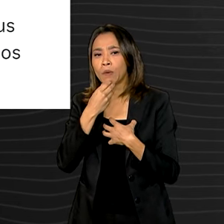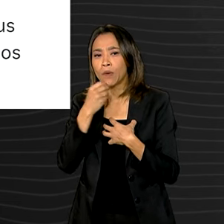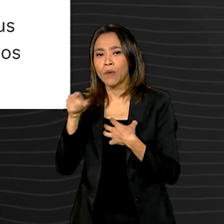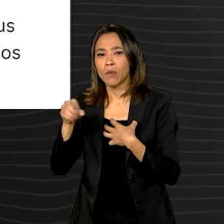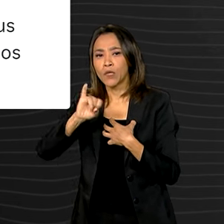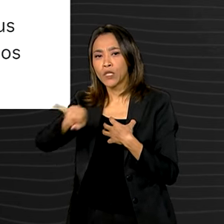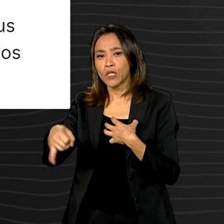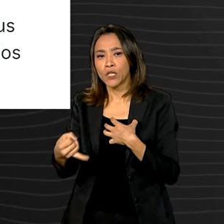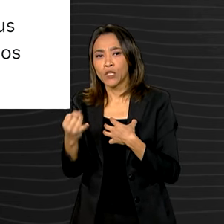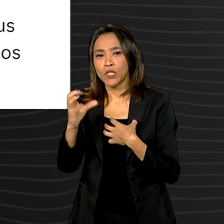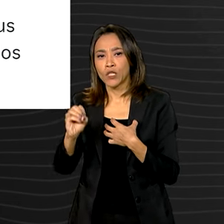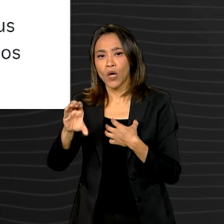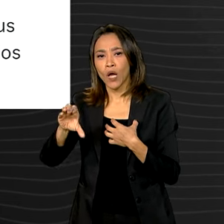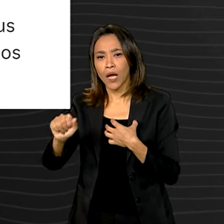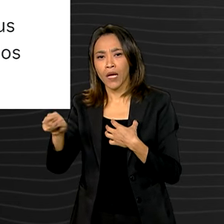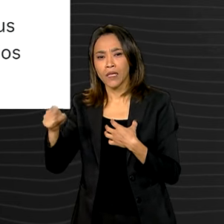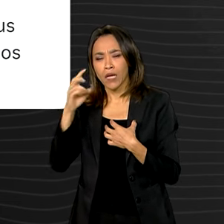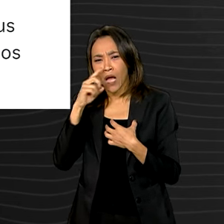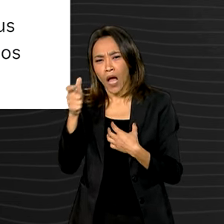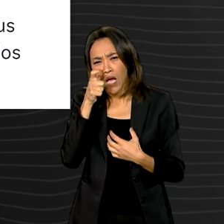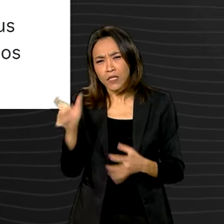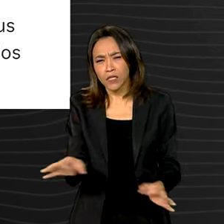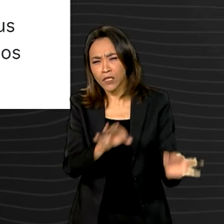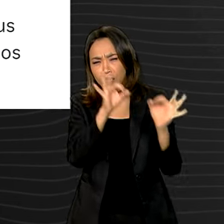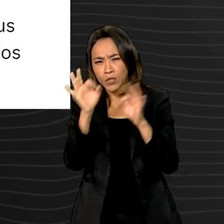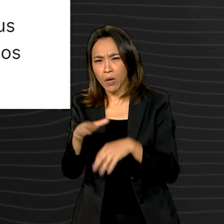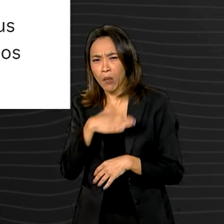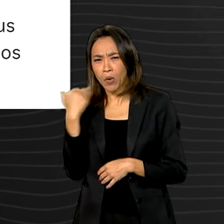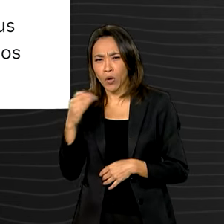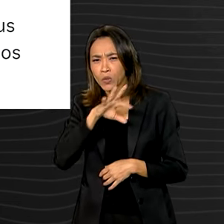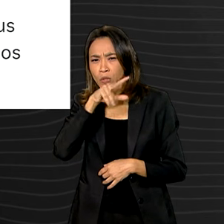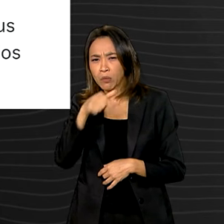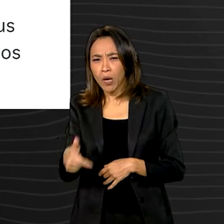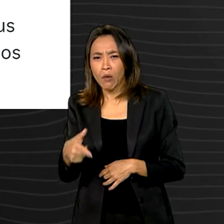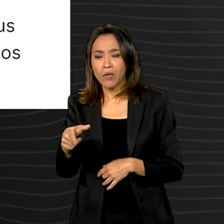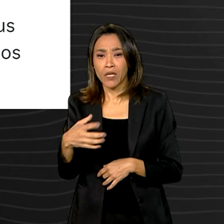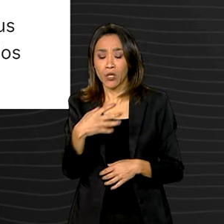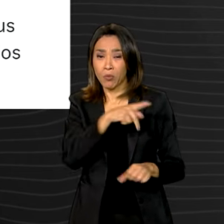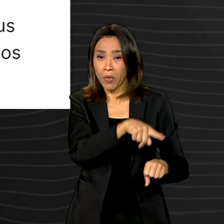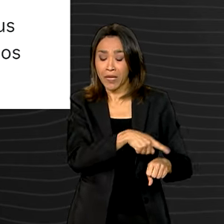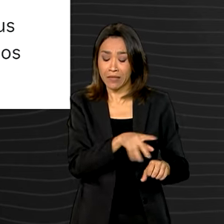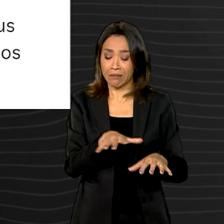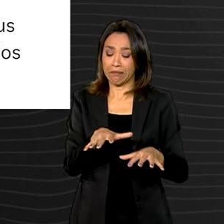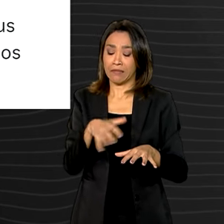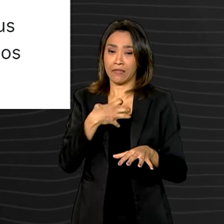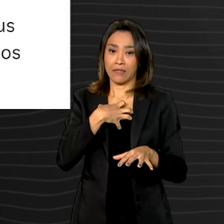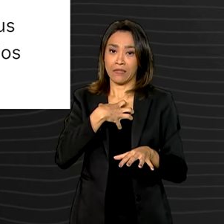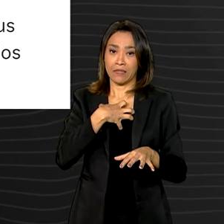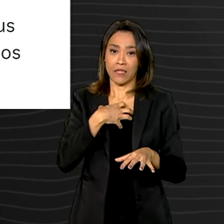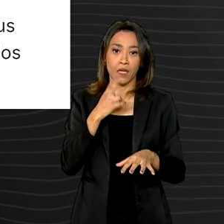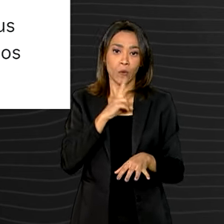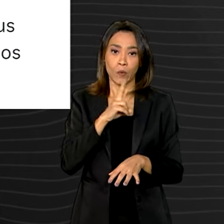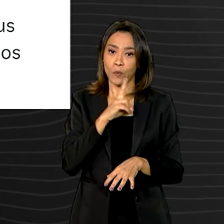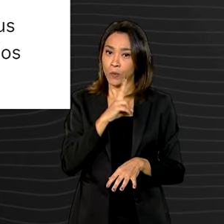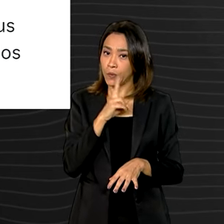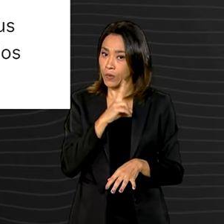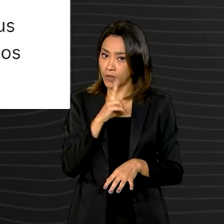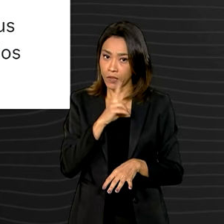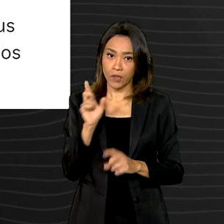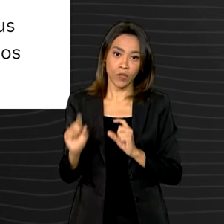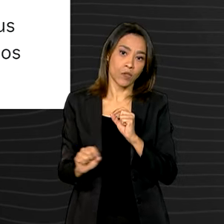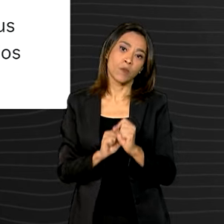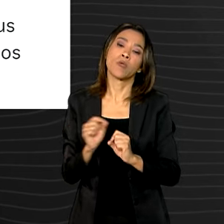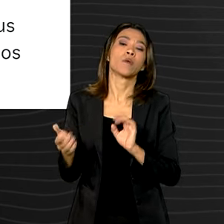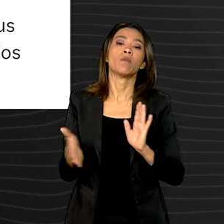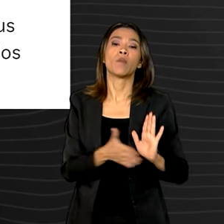após assistir uma reportagem sobre a morte do animal que comoveu todo o país. Segundo o Messias, é urgente levar adiante